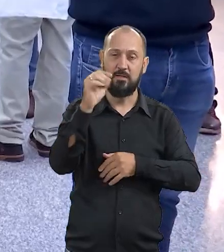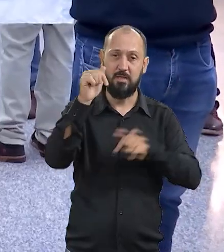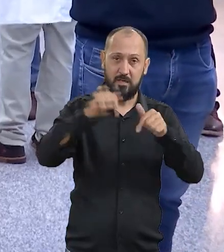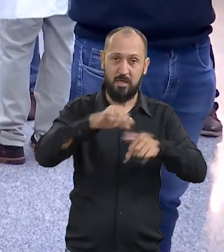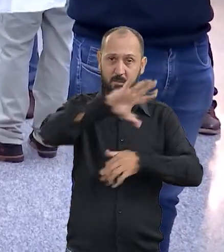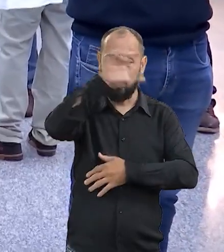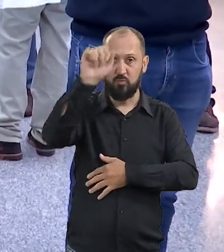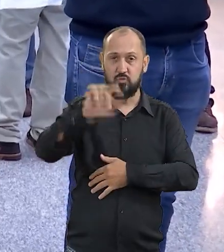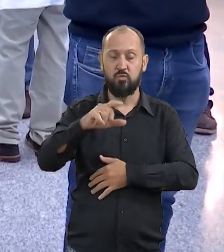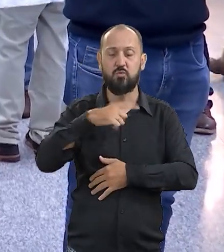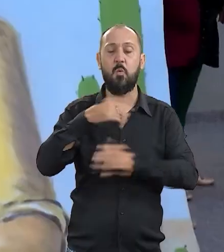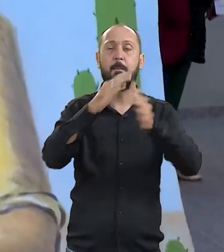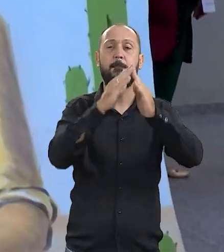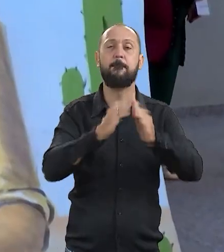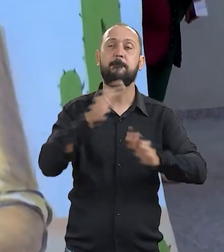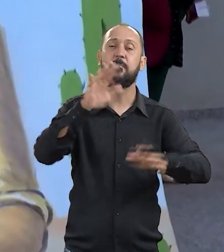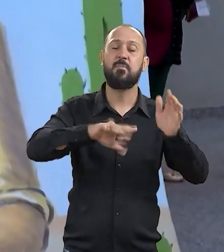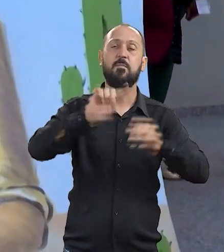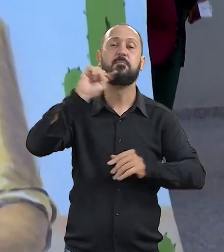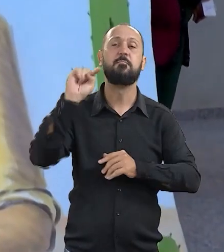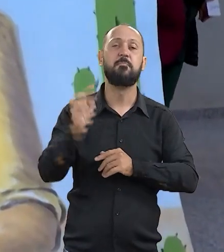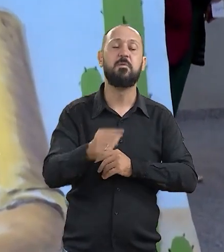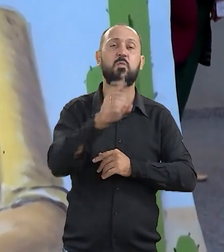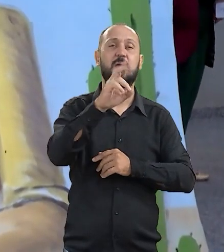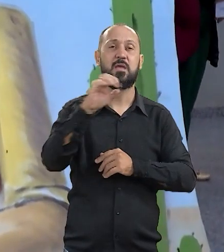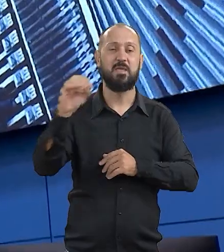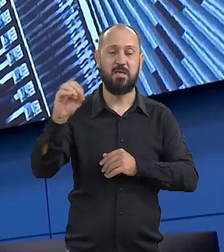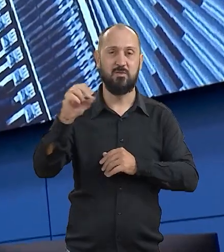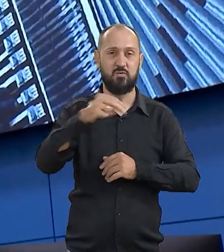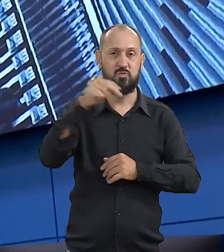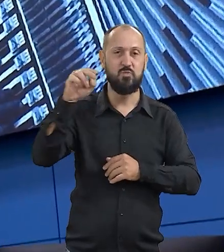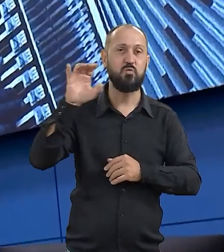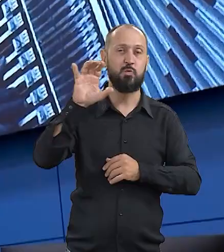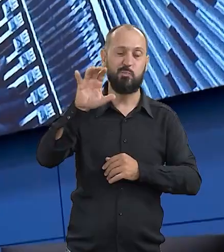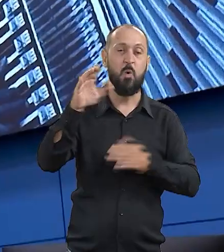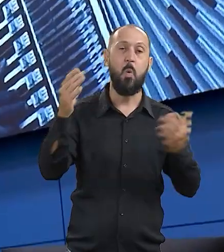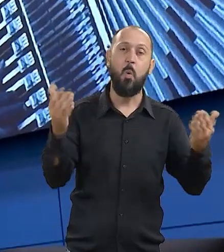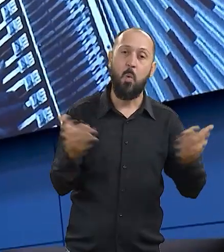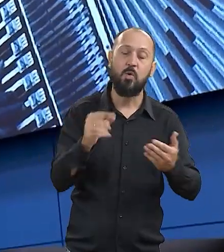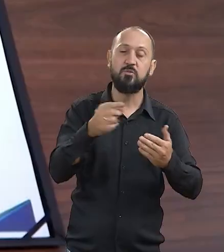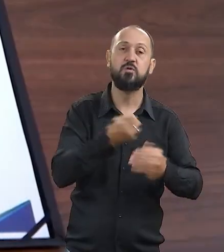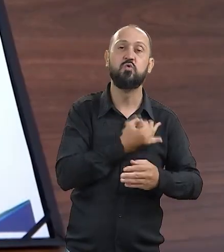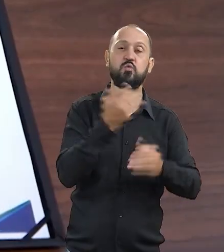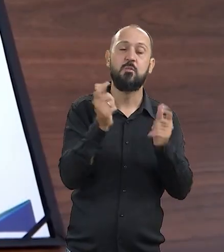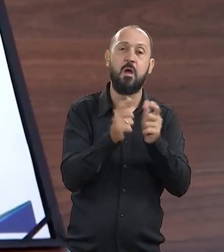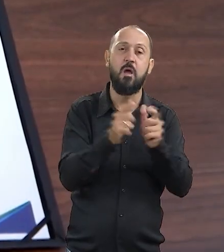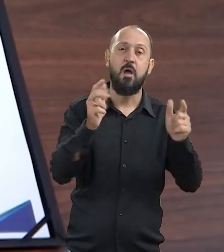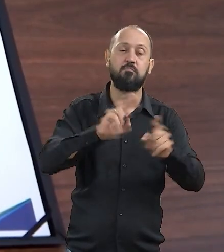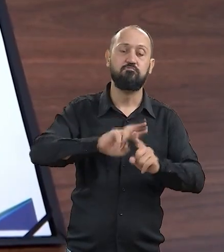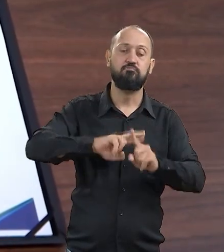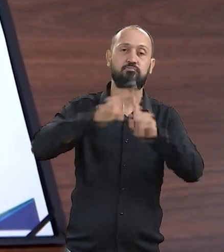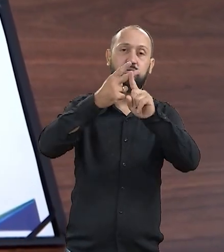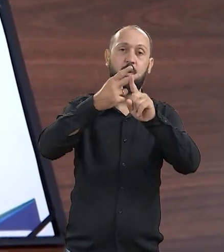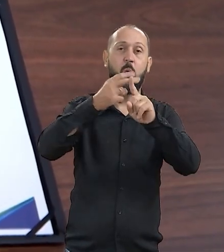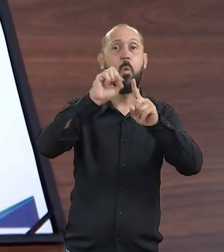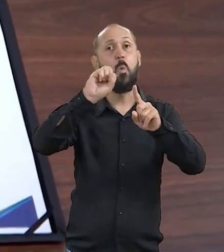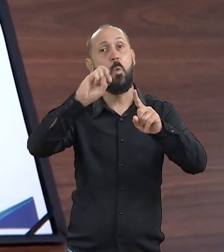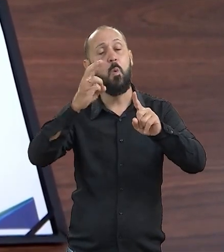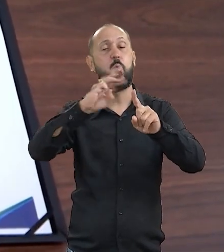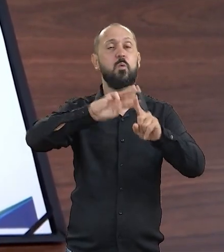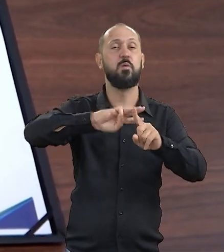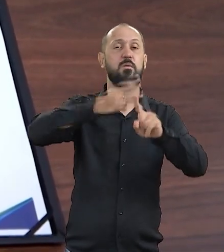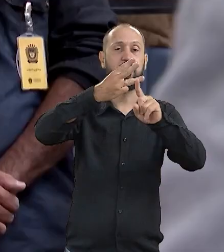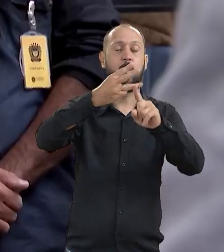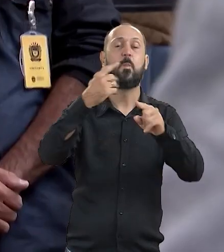Grosso do Sul moravam cerca de 1.500 nordestinos. Atualmente, esse número pode ter duplicado ou triplicado,